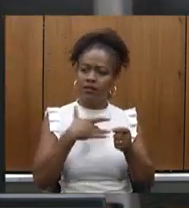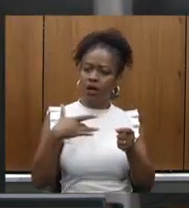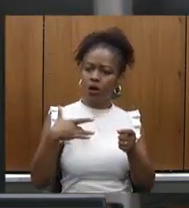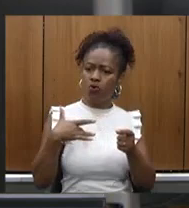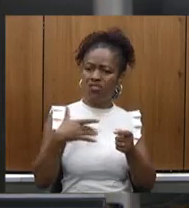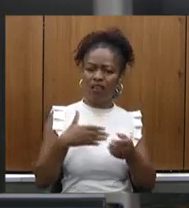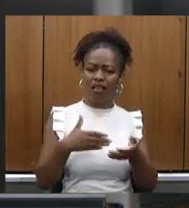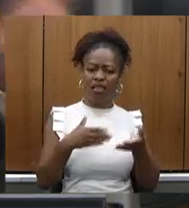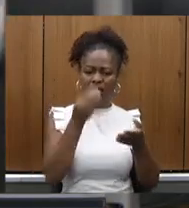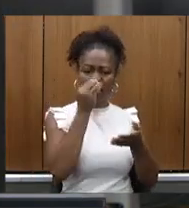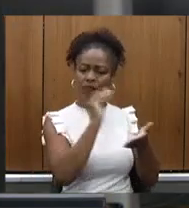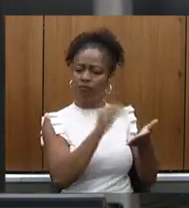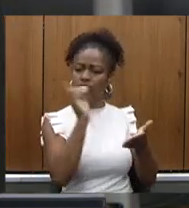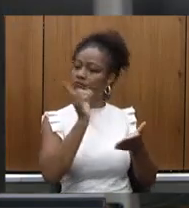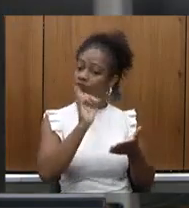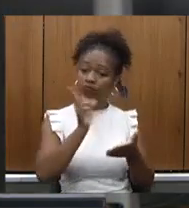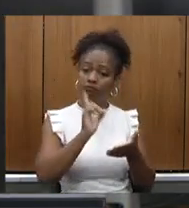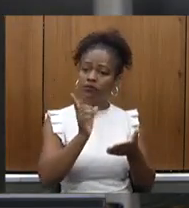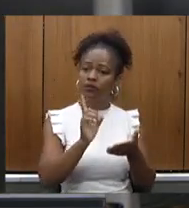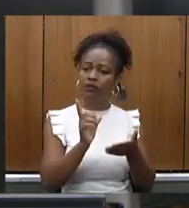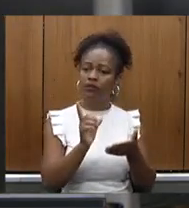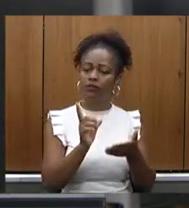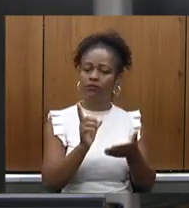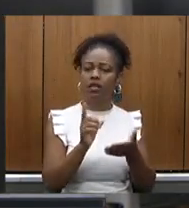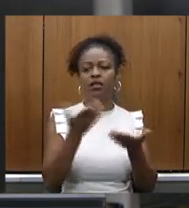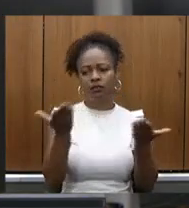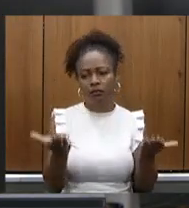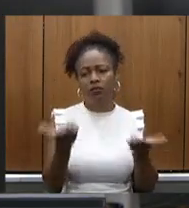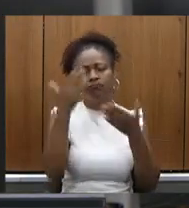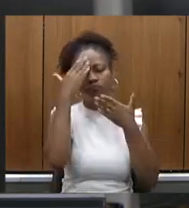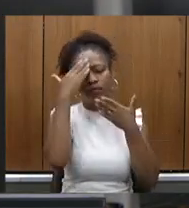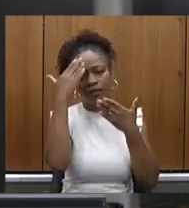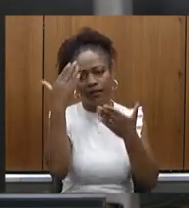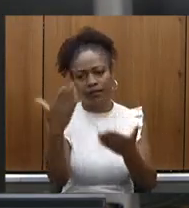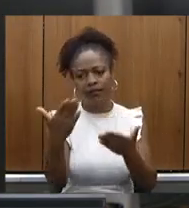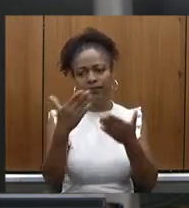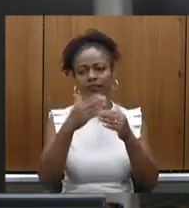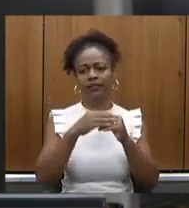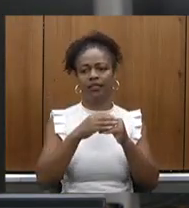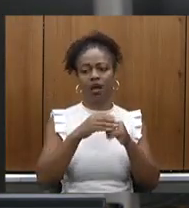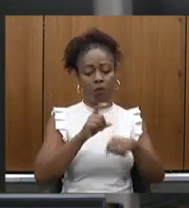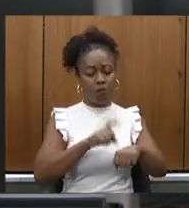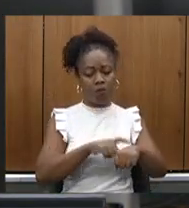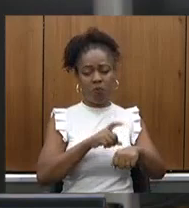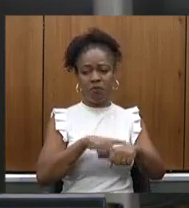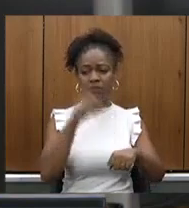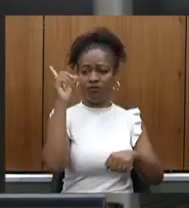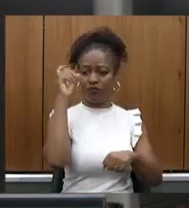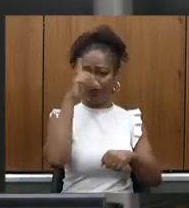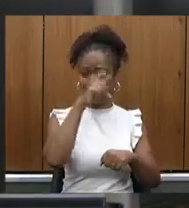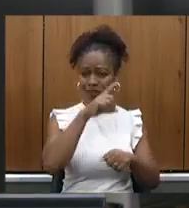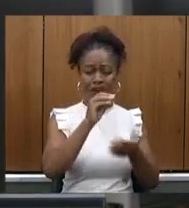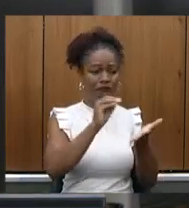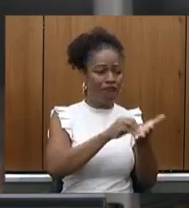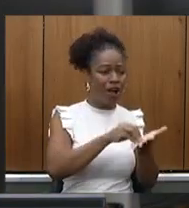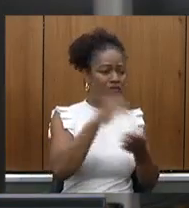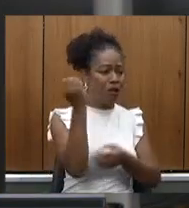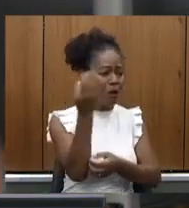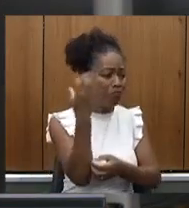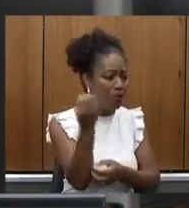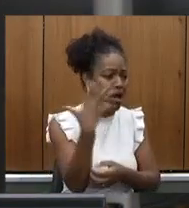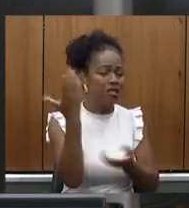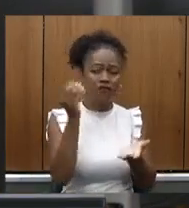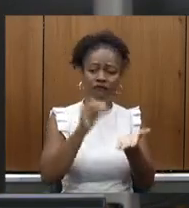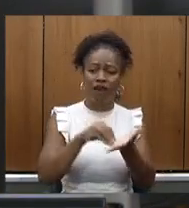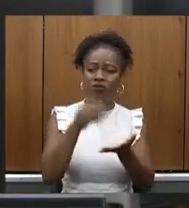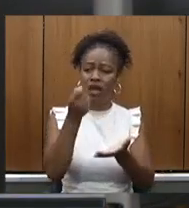então temos muito que agradecer no momento difícil mesmo nos repassos da saúde falta de ambulância falta de remédio